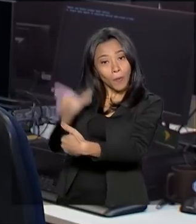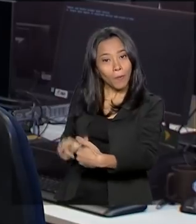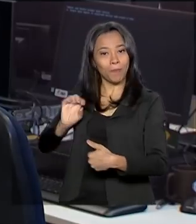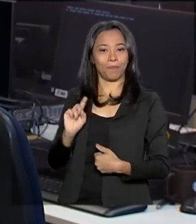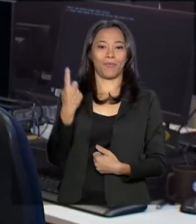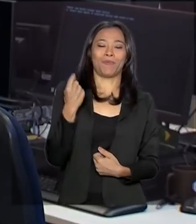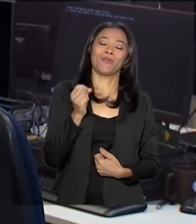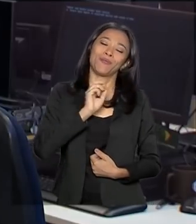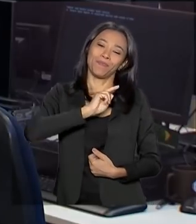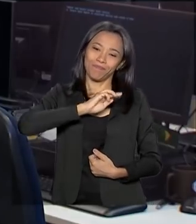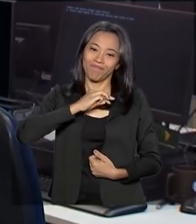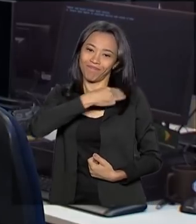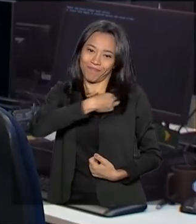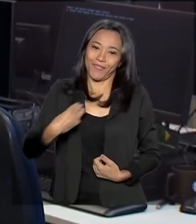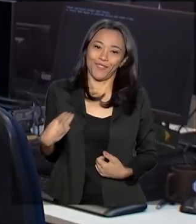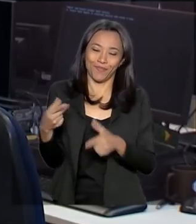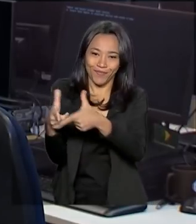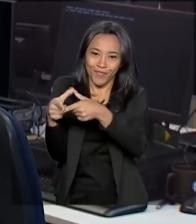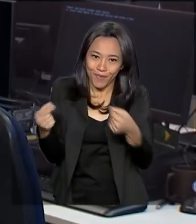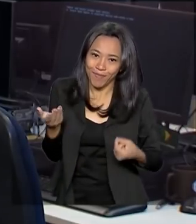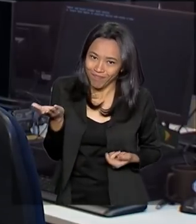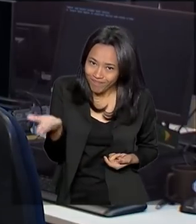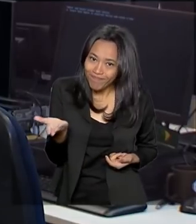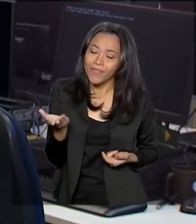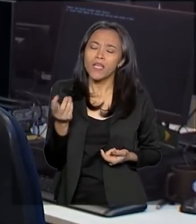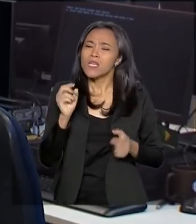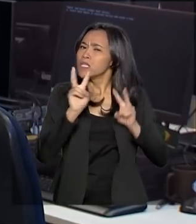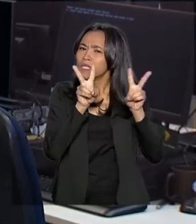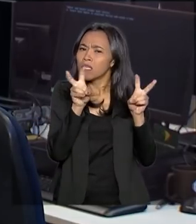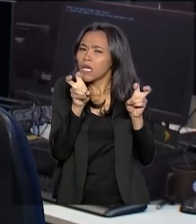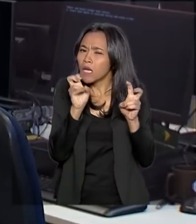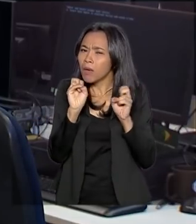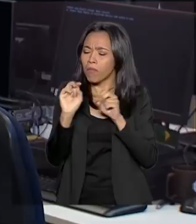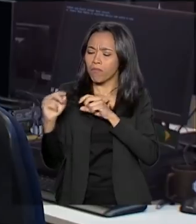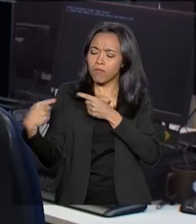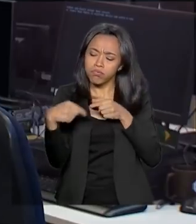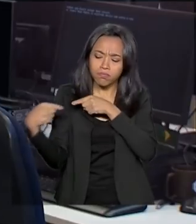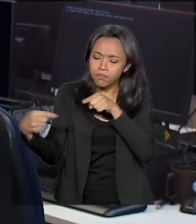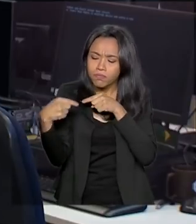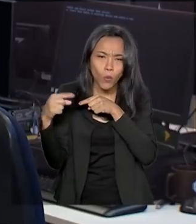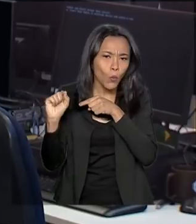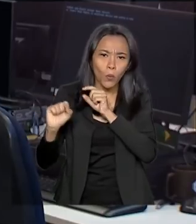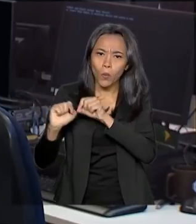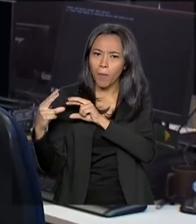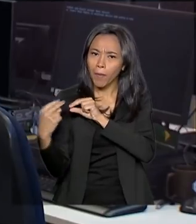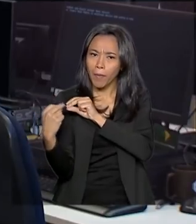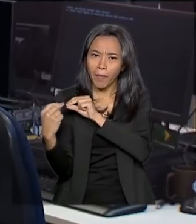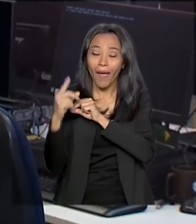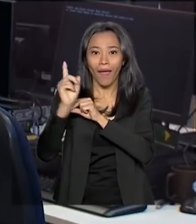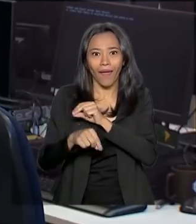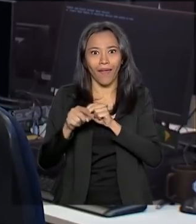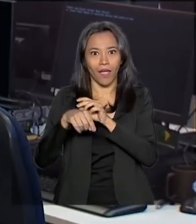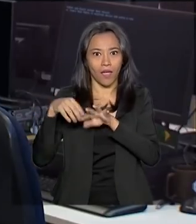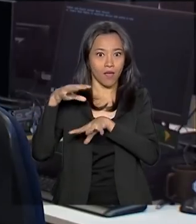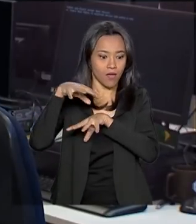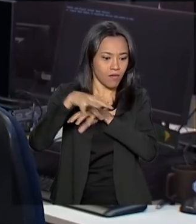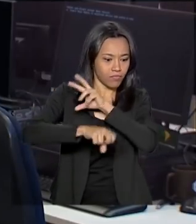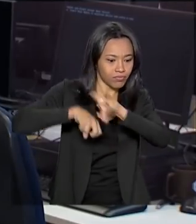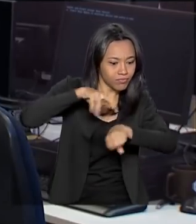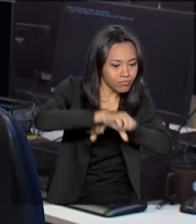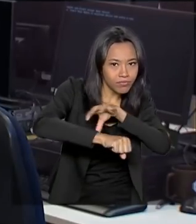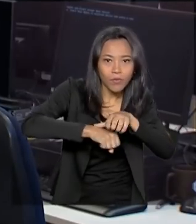japonês Shinzo Abe. Um dos temas previstos para esta reunião é a exploração da Amazônia. A